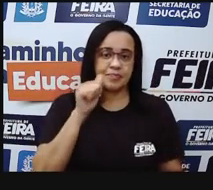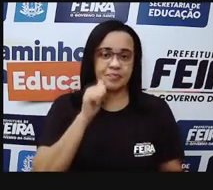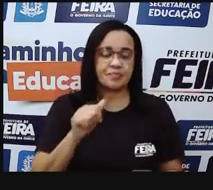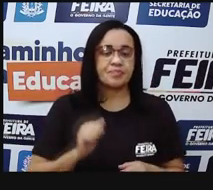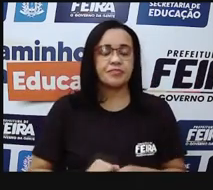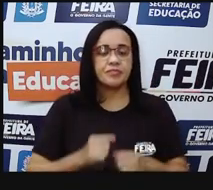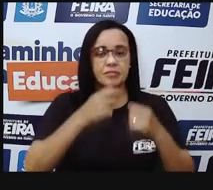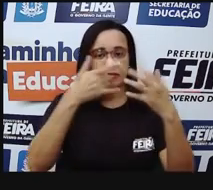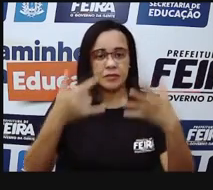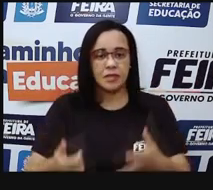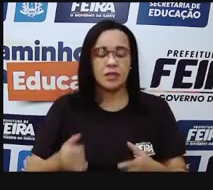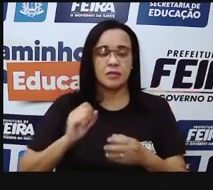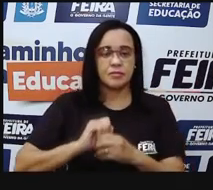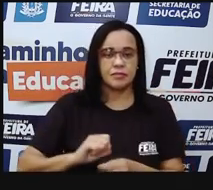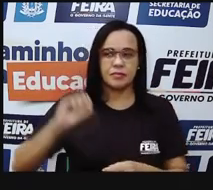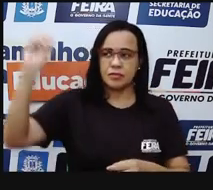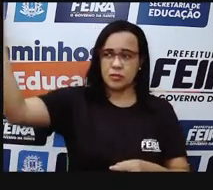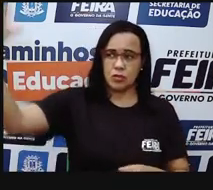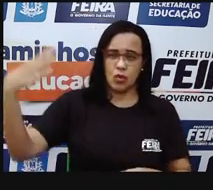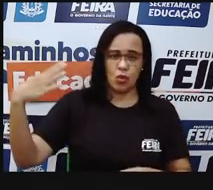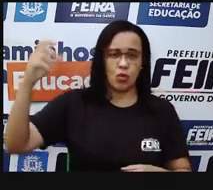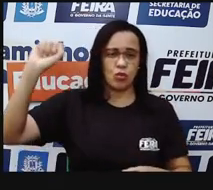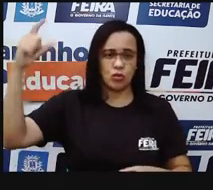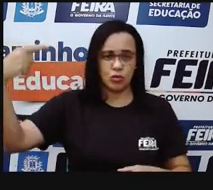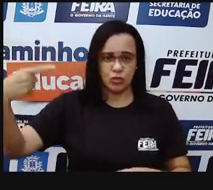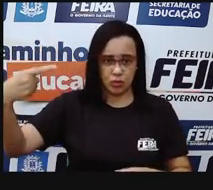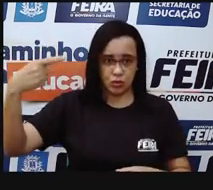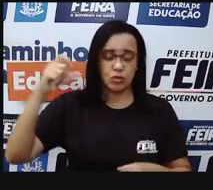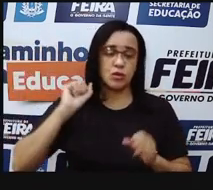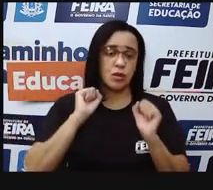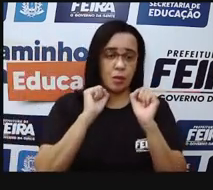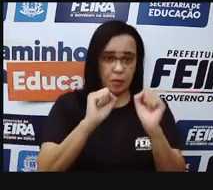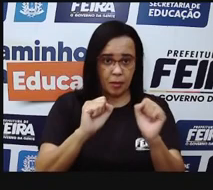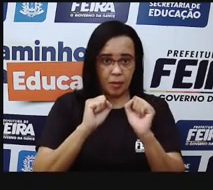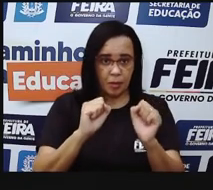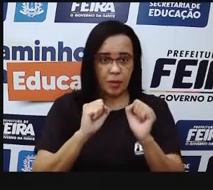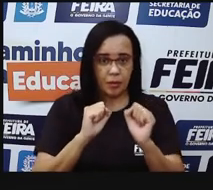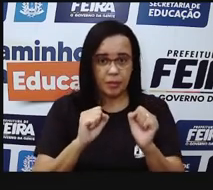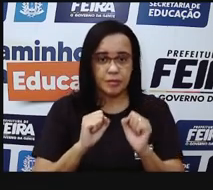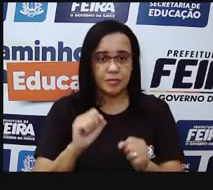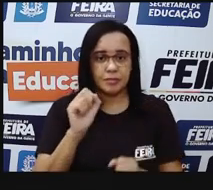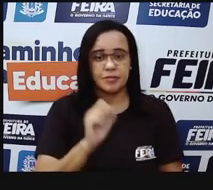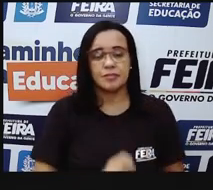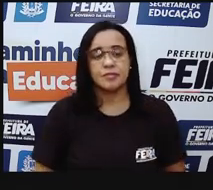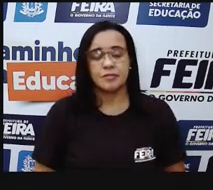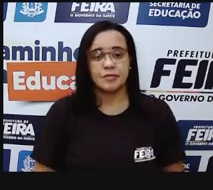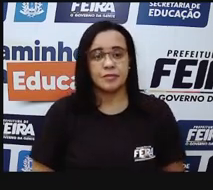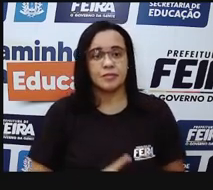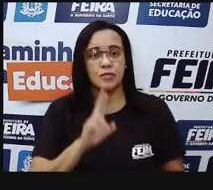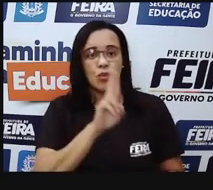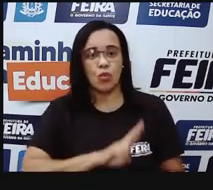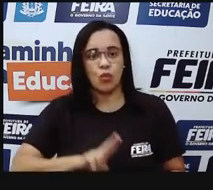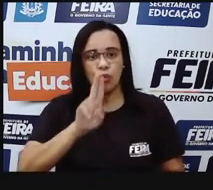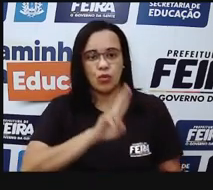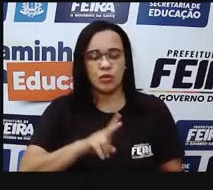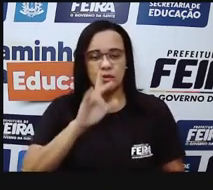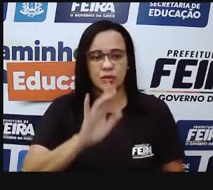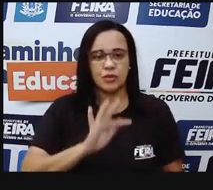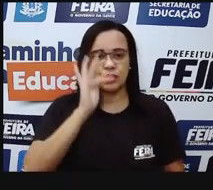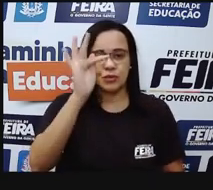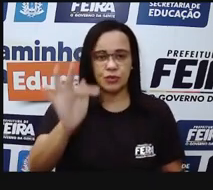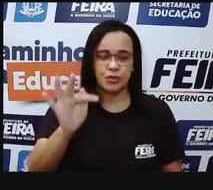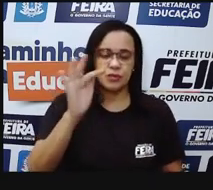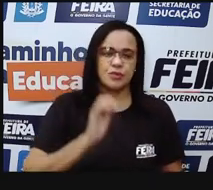seguinte, a luz solar será usada como ponte de energia, mais cedo ou mais tarde. Por que esperar?